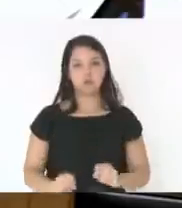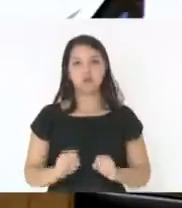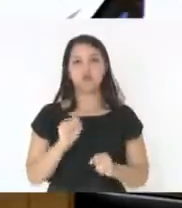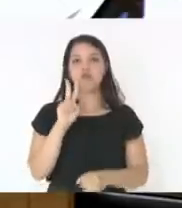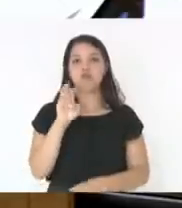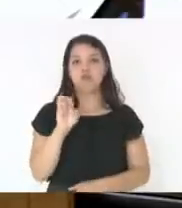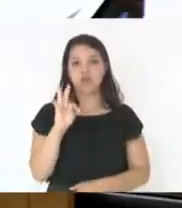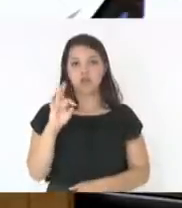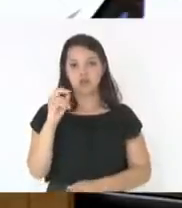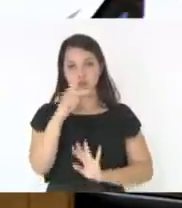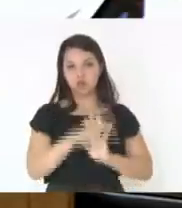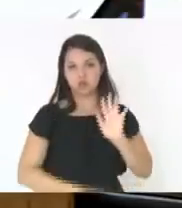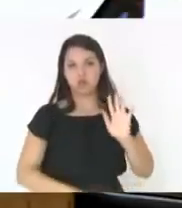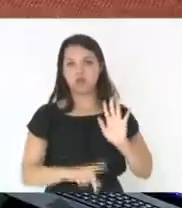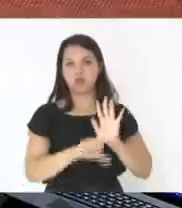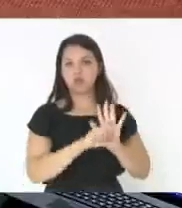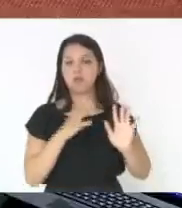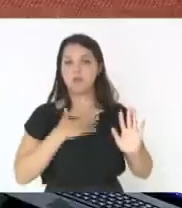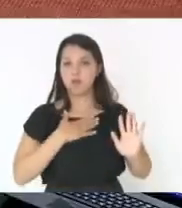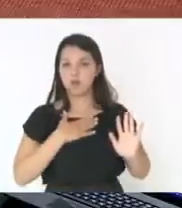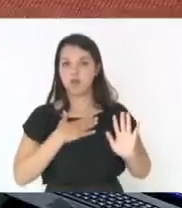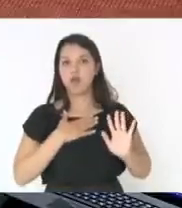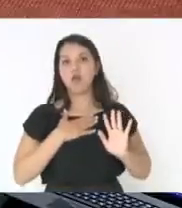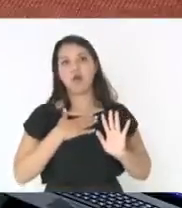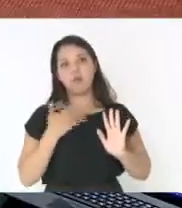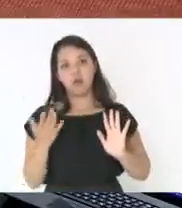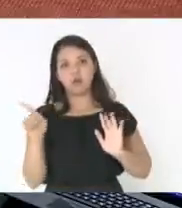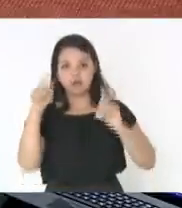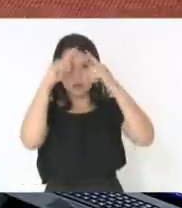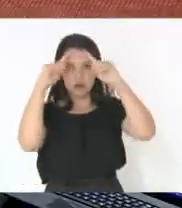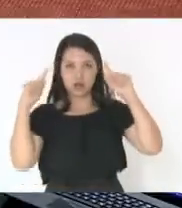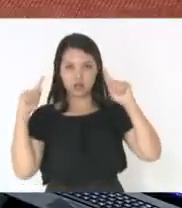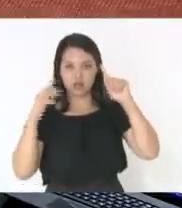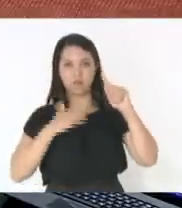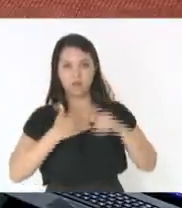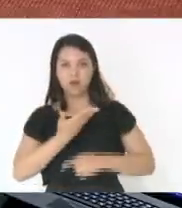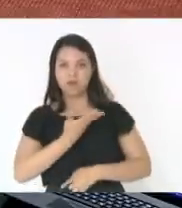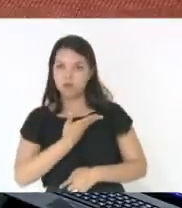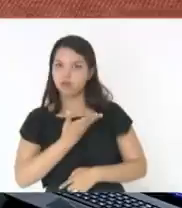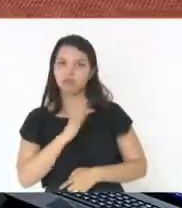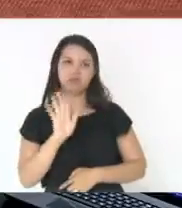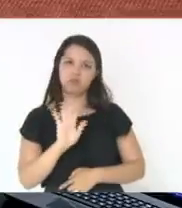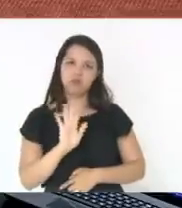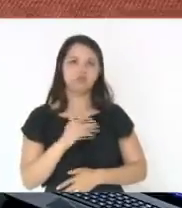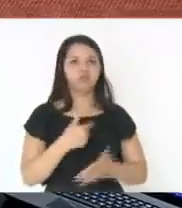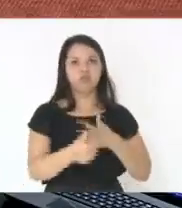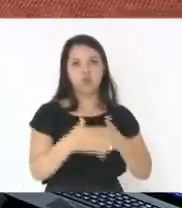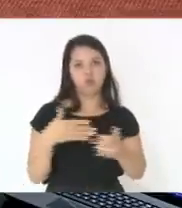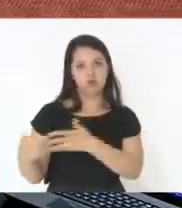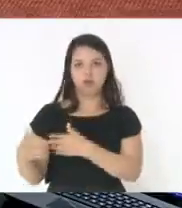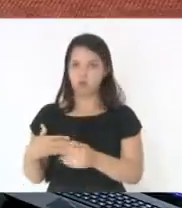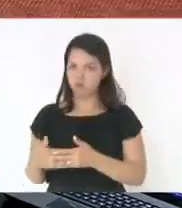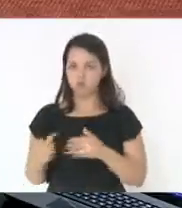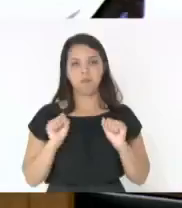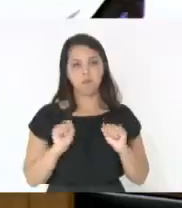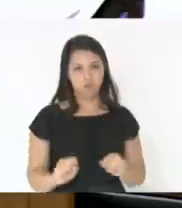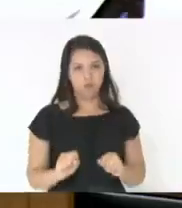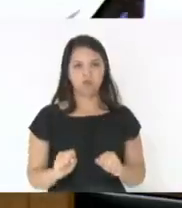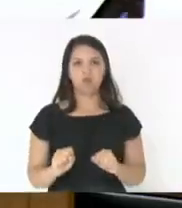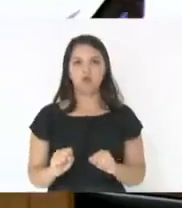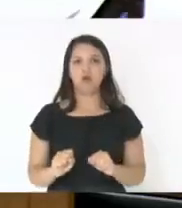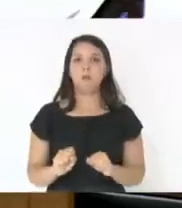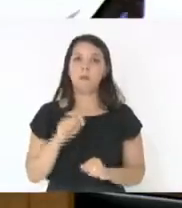a questão do deputado Sareta, que é meu colega, poderia ser de qualquer um parlamentar, mas eu entendo que esta Casa